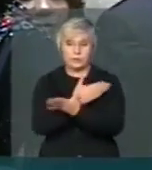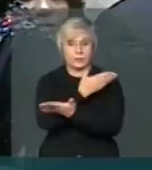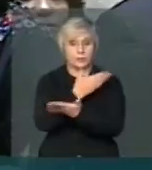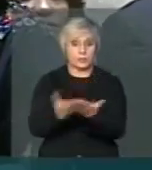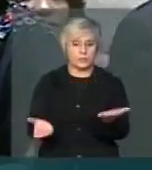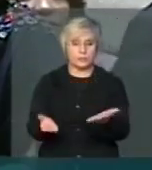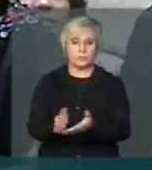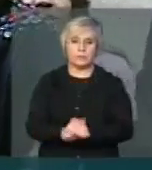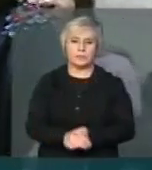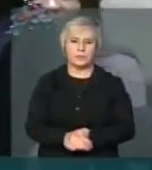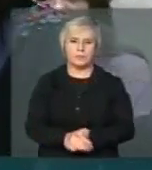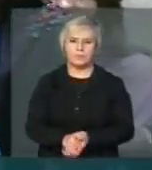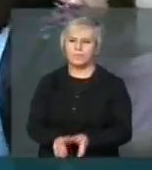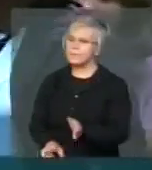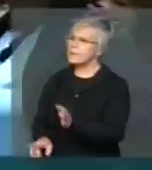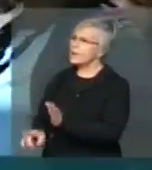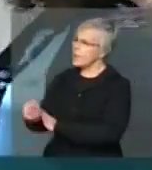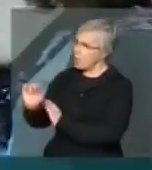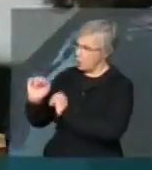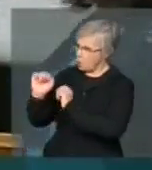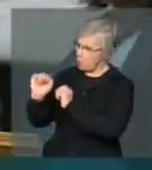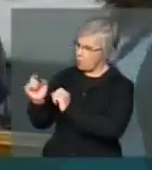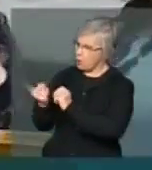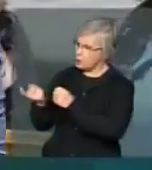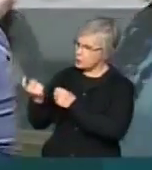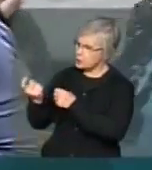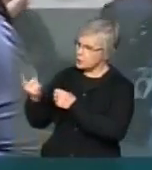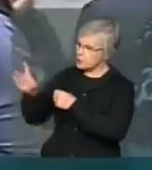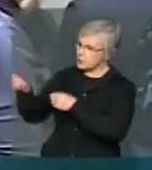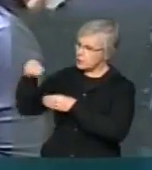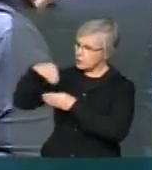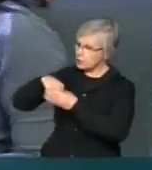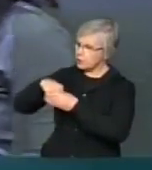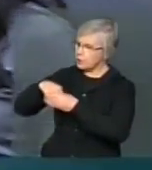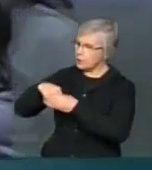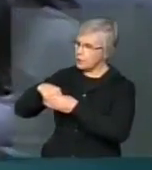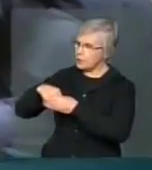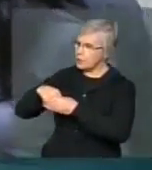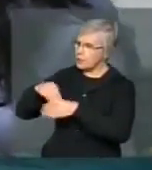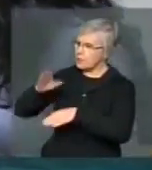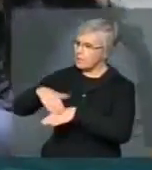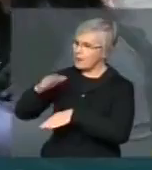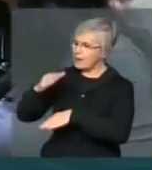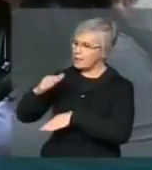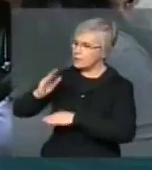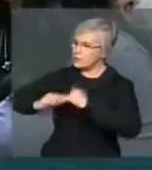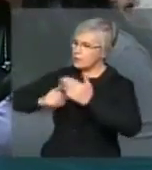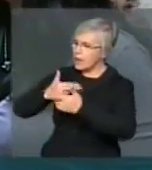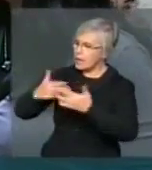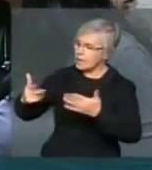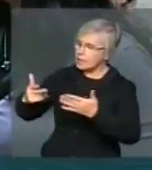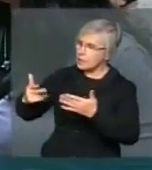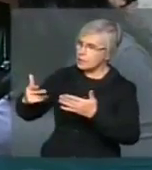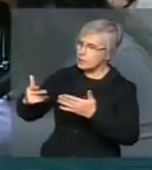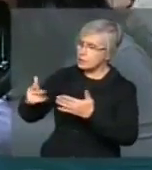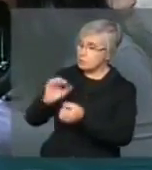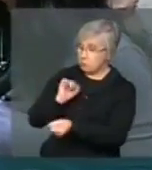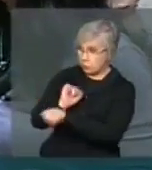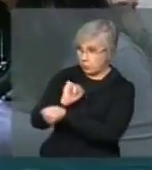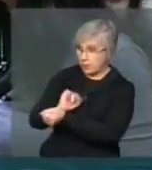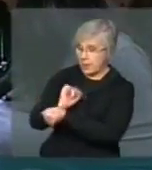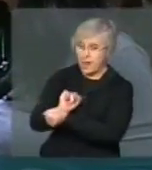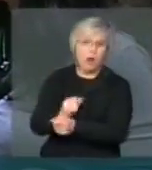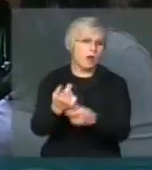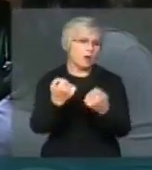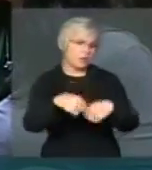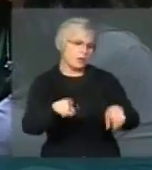A possibilidade de incluir novas carreiras na proposta não justifica o adiamento? Não, não justifica porque você tem outras formas de, no